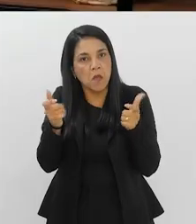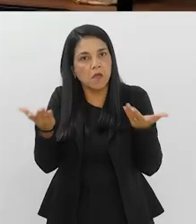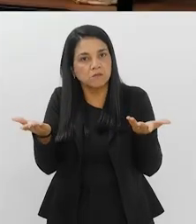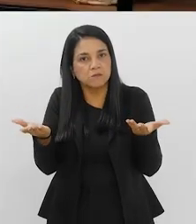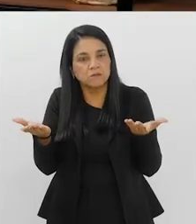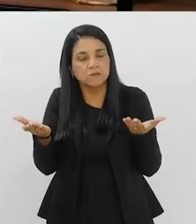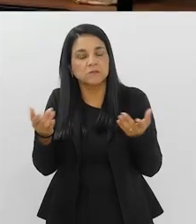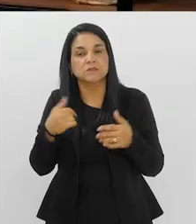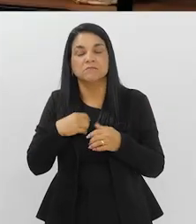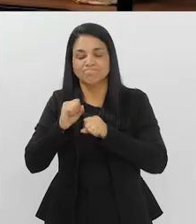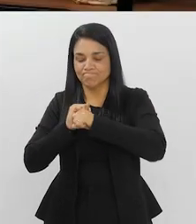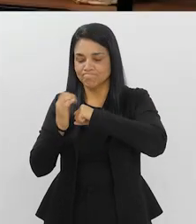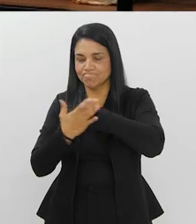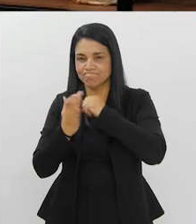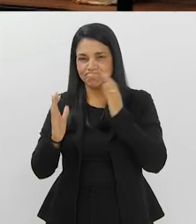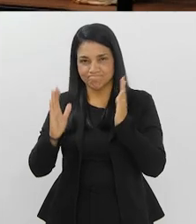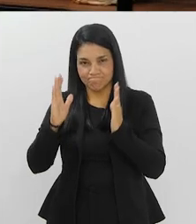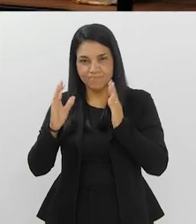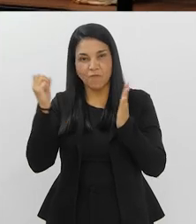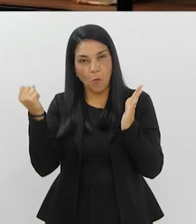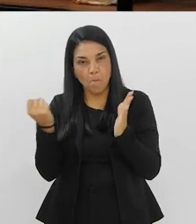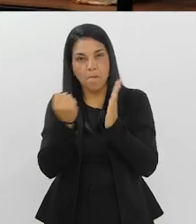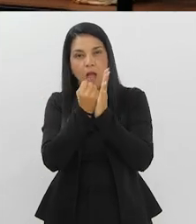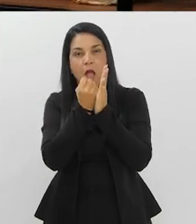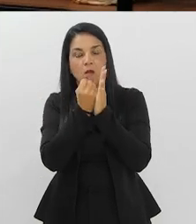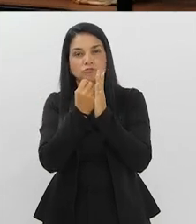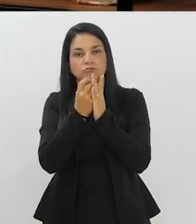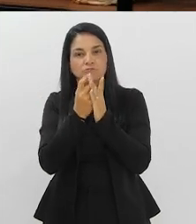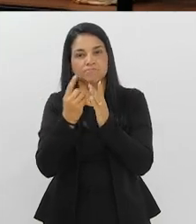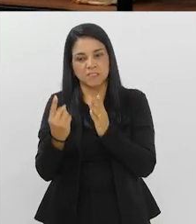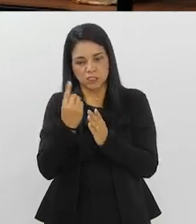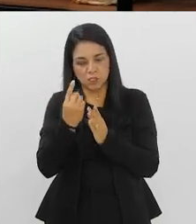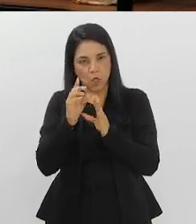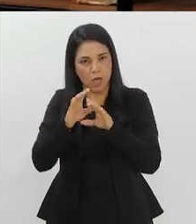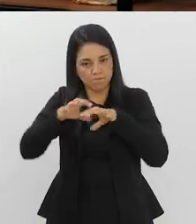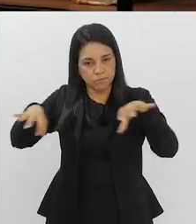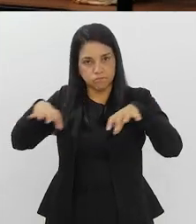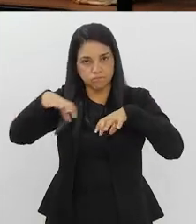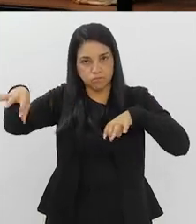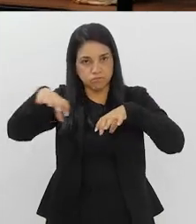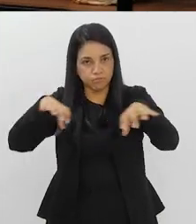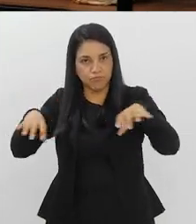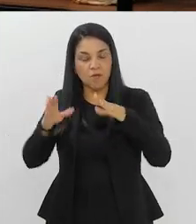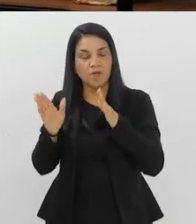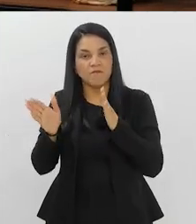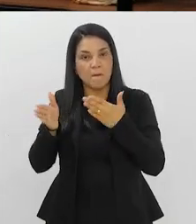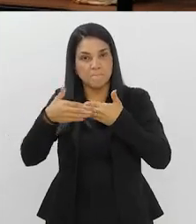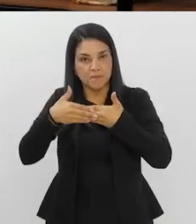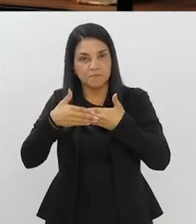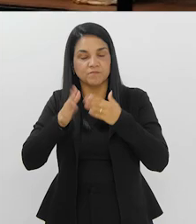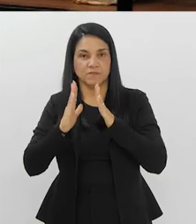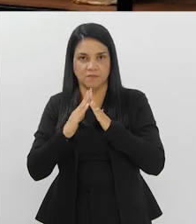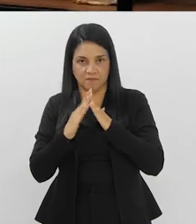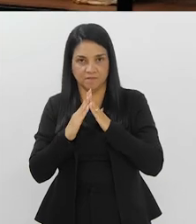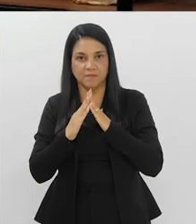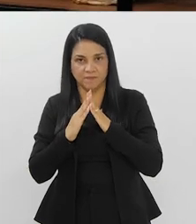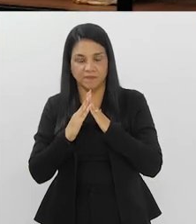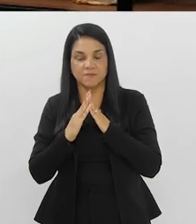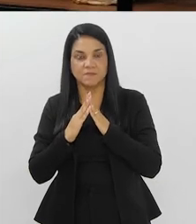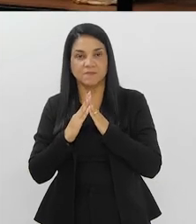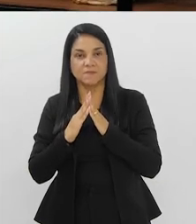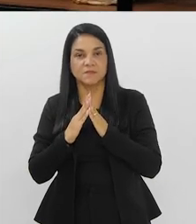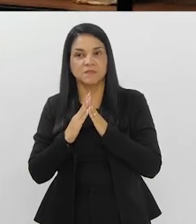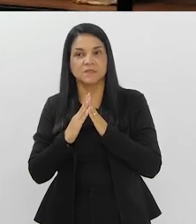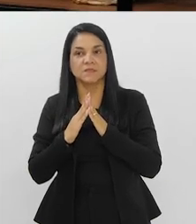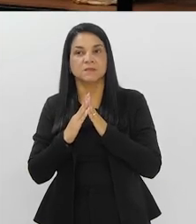É, eu acho que a pandemia foi aquele marco, né? Do isolamento e da gente não sair, das pessoas não saírem, né? De casa,